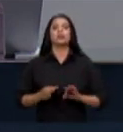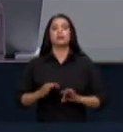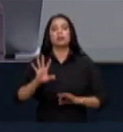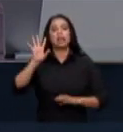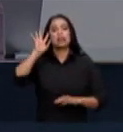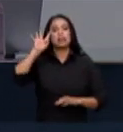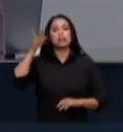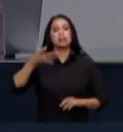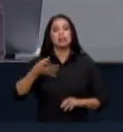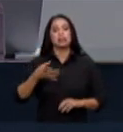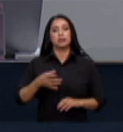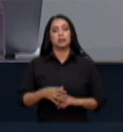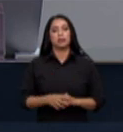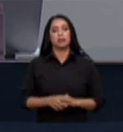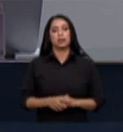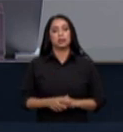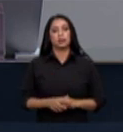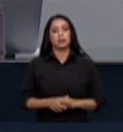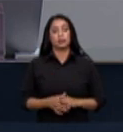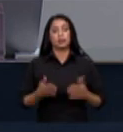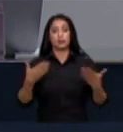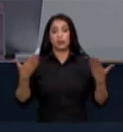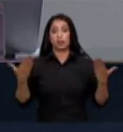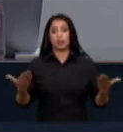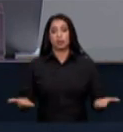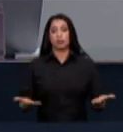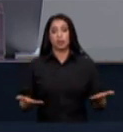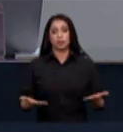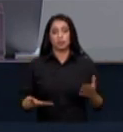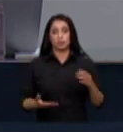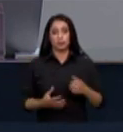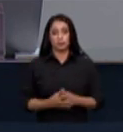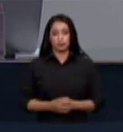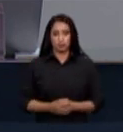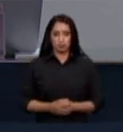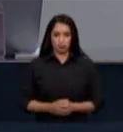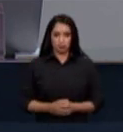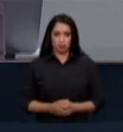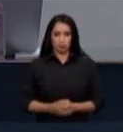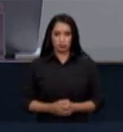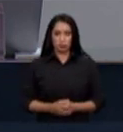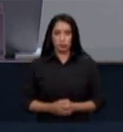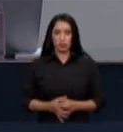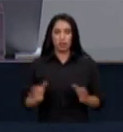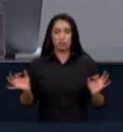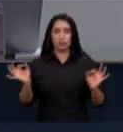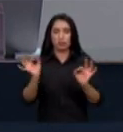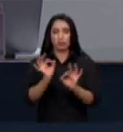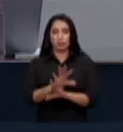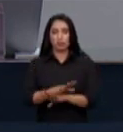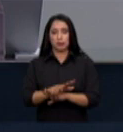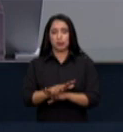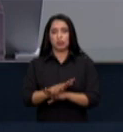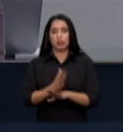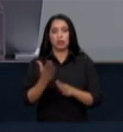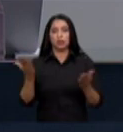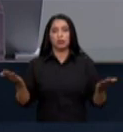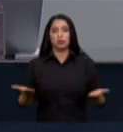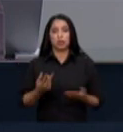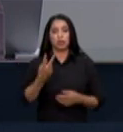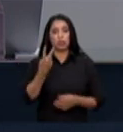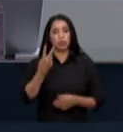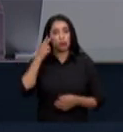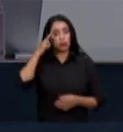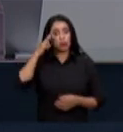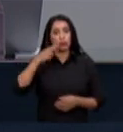questões difíceis e assim chegamos ao fim dessa jornada de dois